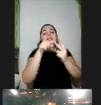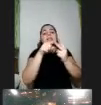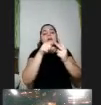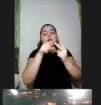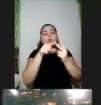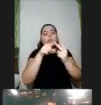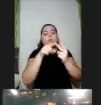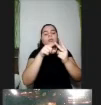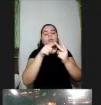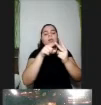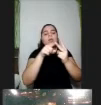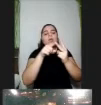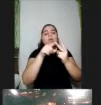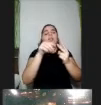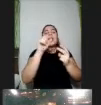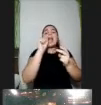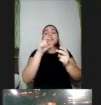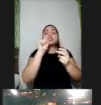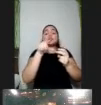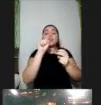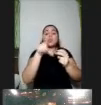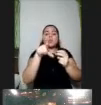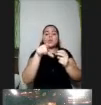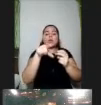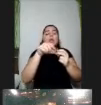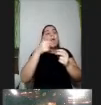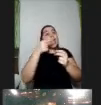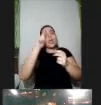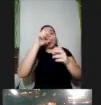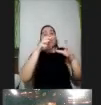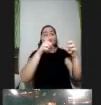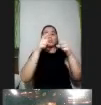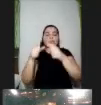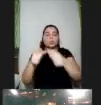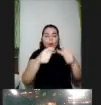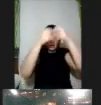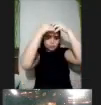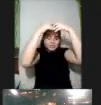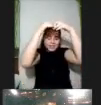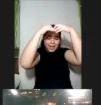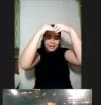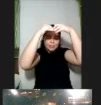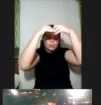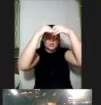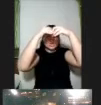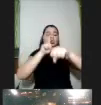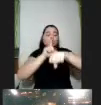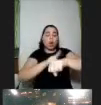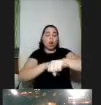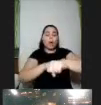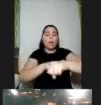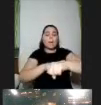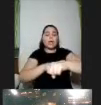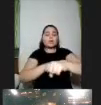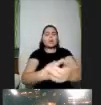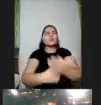essa que está iluminada em azul é uma outra área do cérebro que ela é acionada para nos ajudar a pensar no